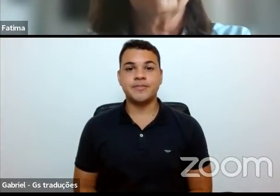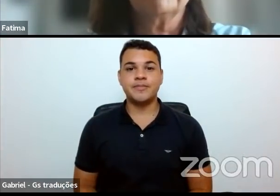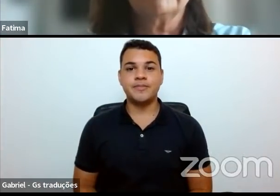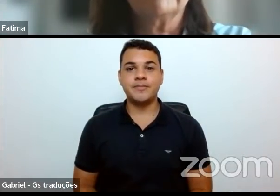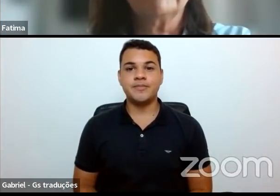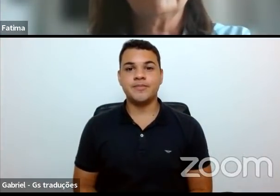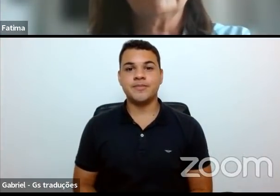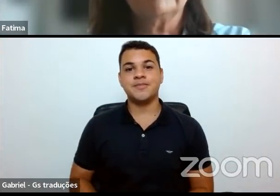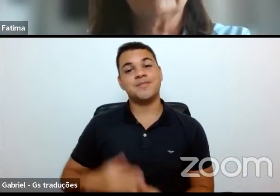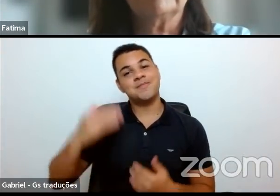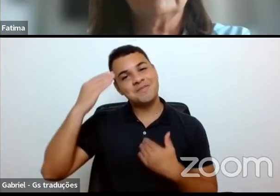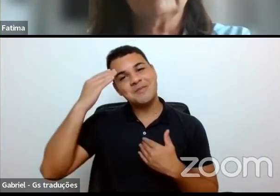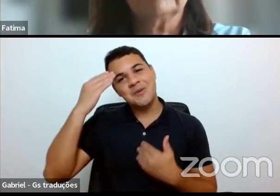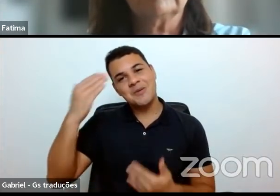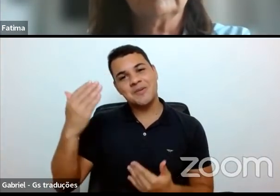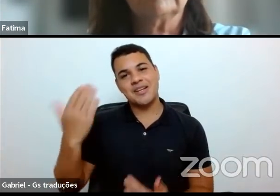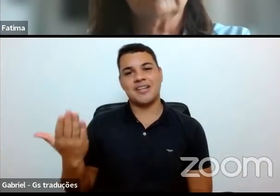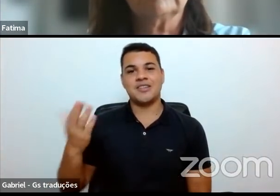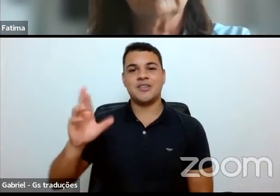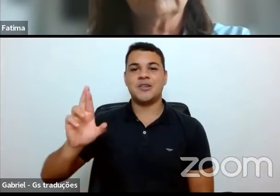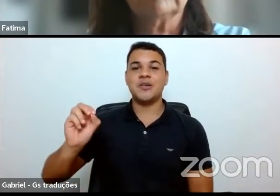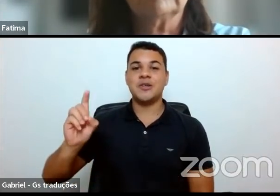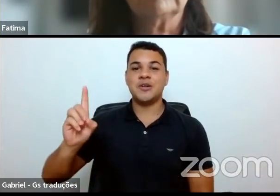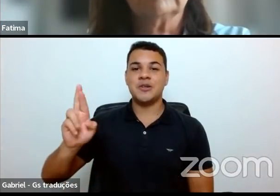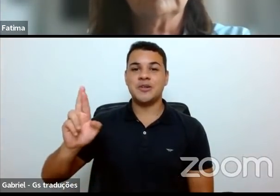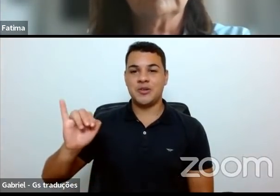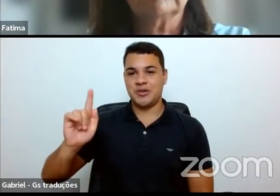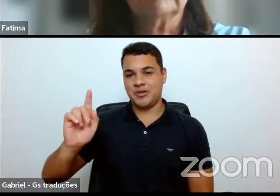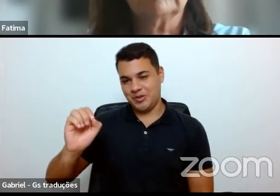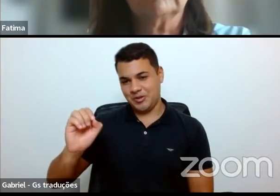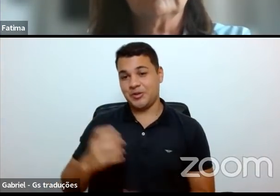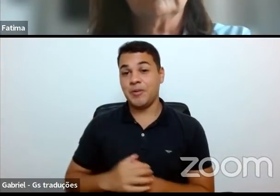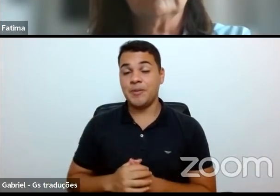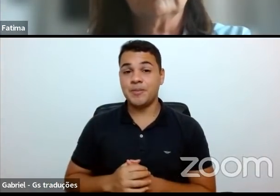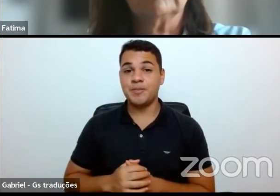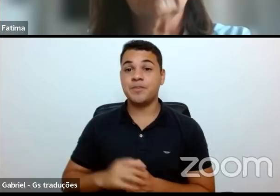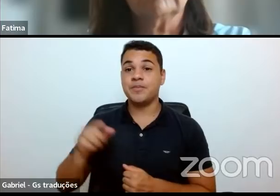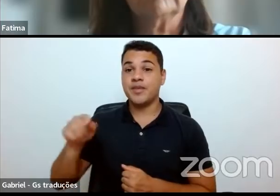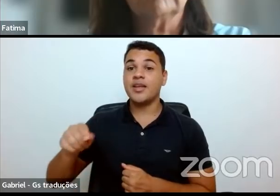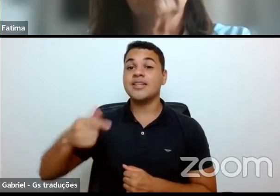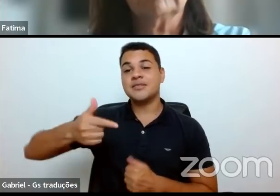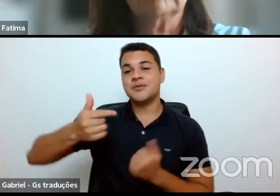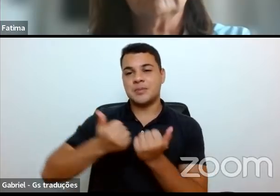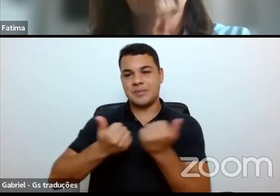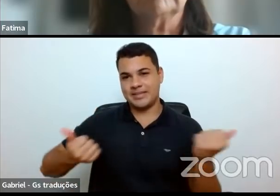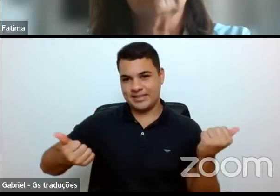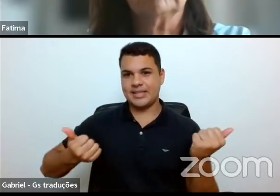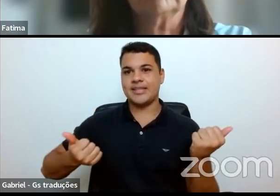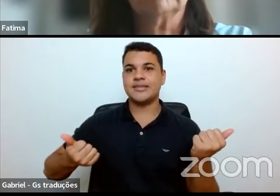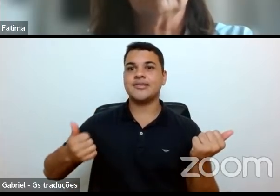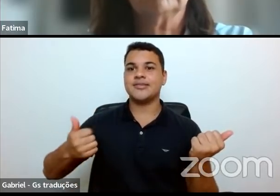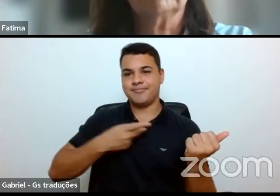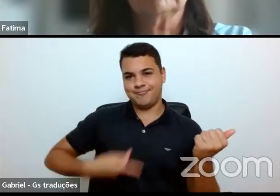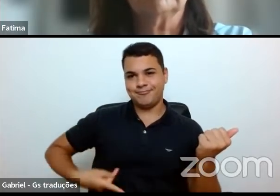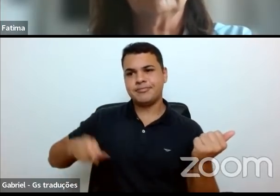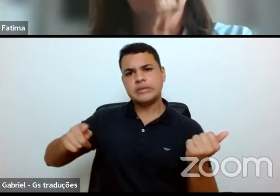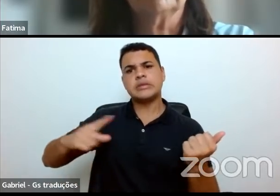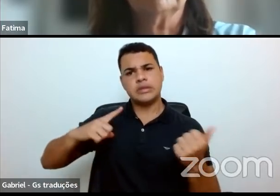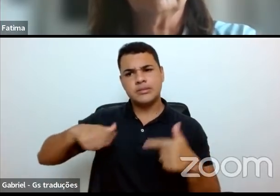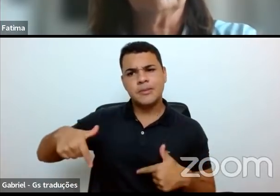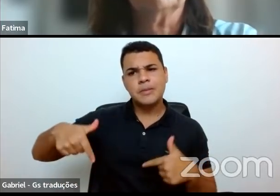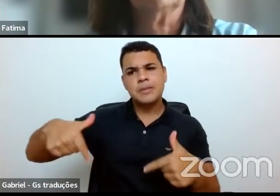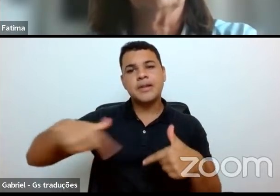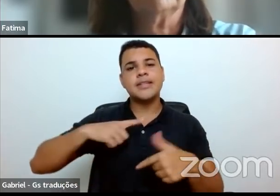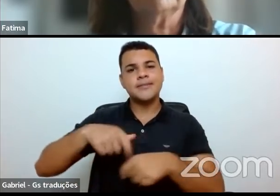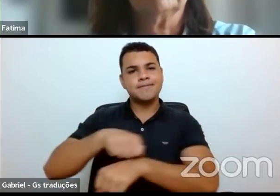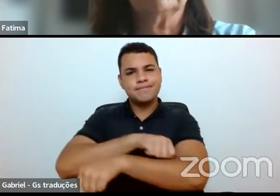Muito bom. A gente agradece sempre ao doutor Rodrigo Correia, o nosso vice-presidente, sempre tão dedicado e que tem muito carinho pelos